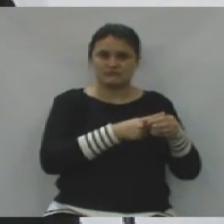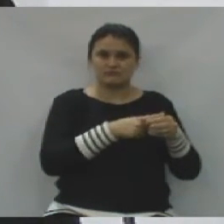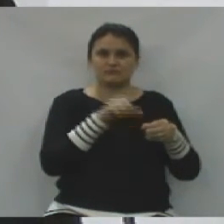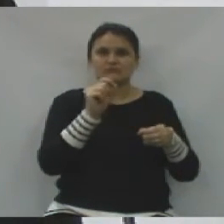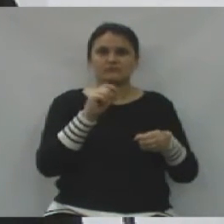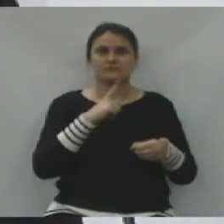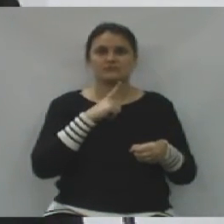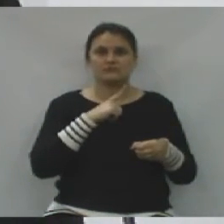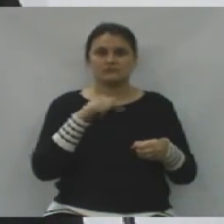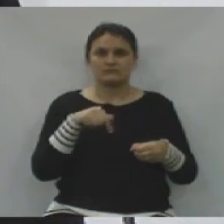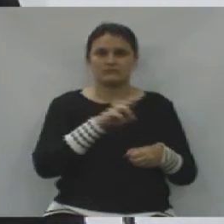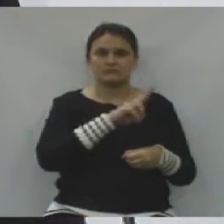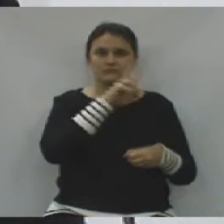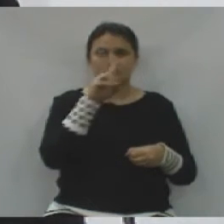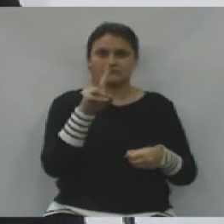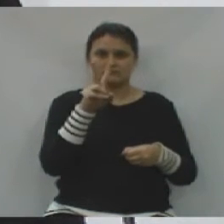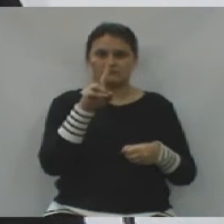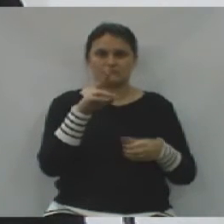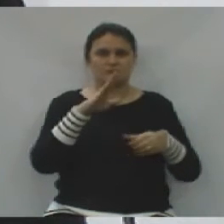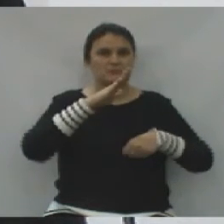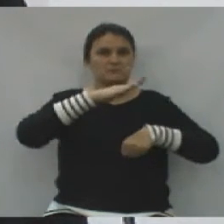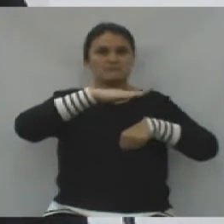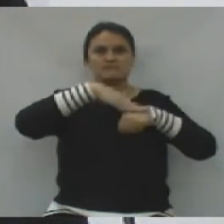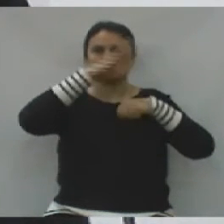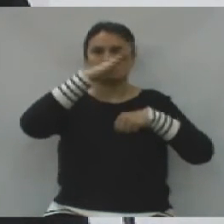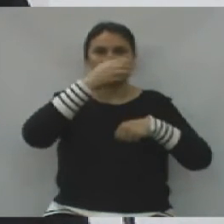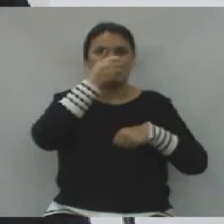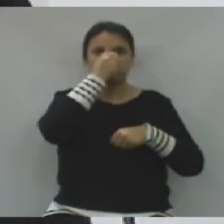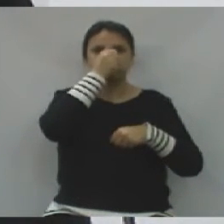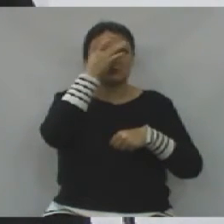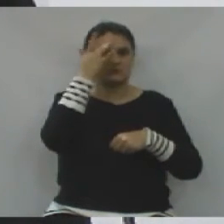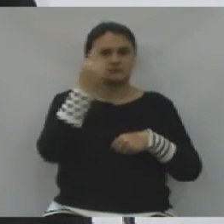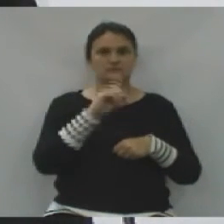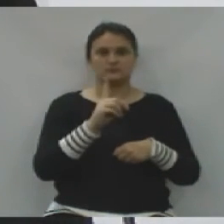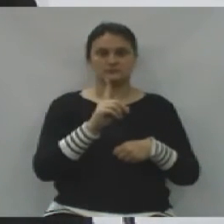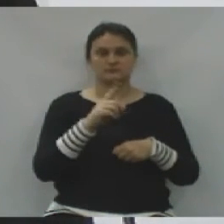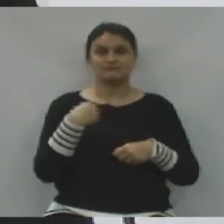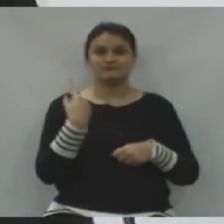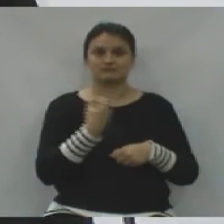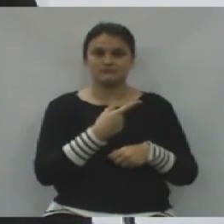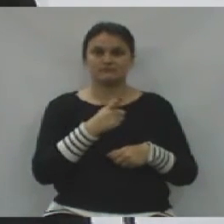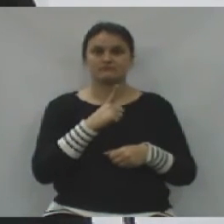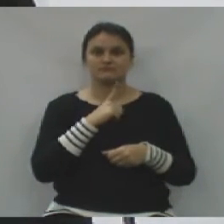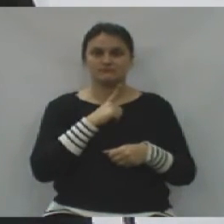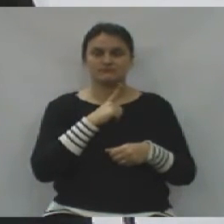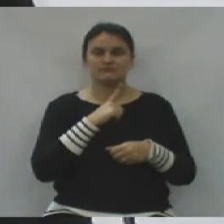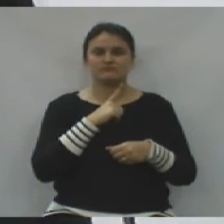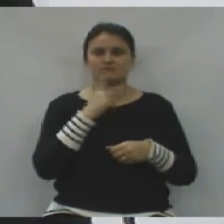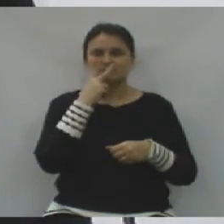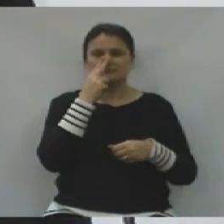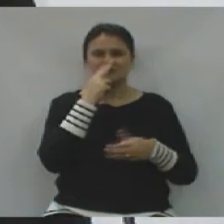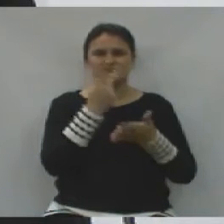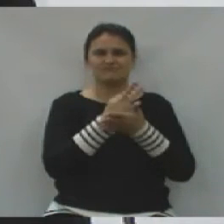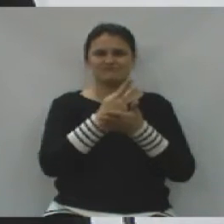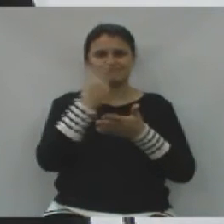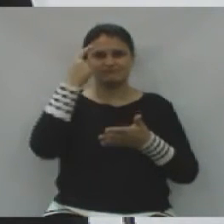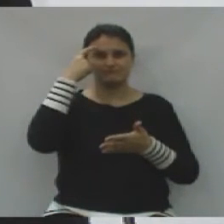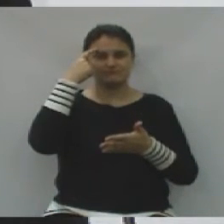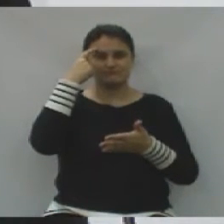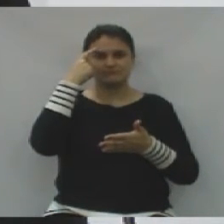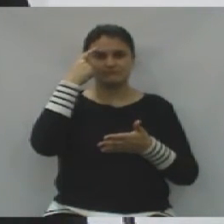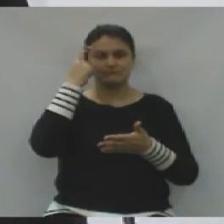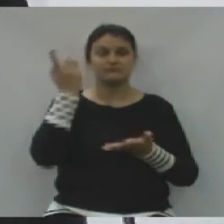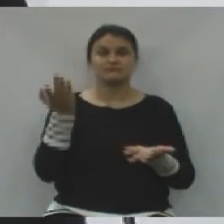Vitória. Além disso, é nós estarmos aí plantando vento, sem